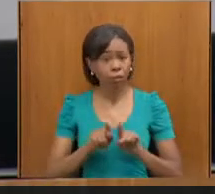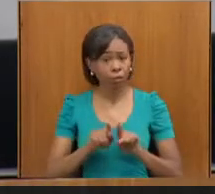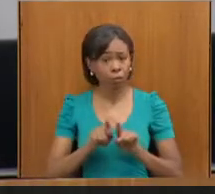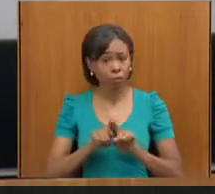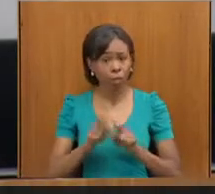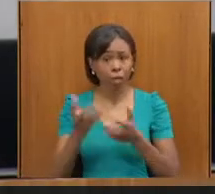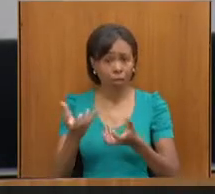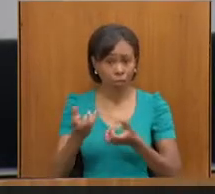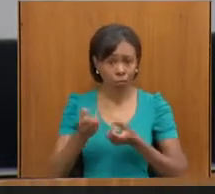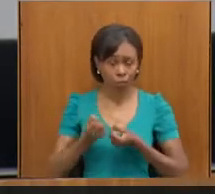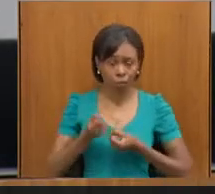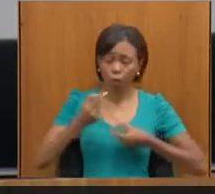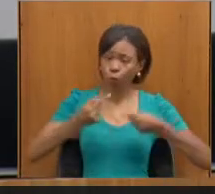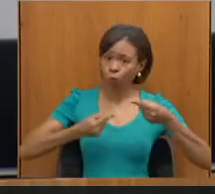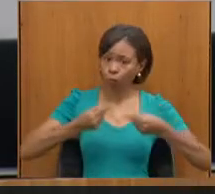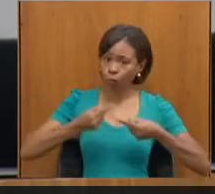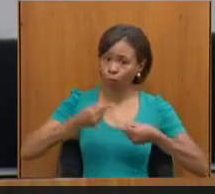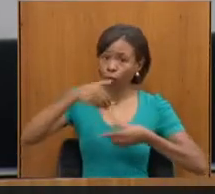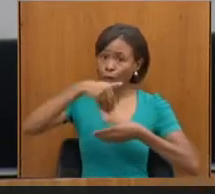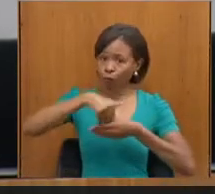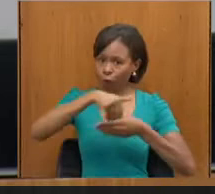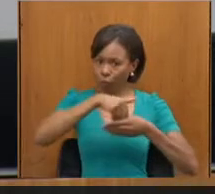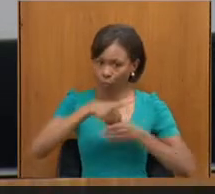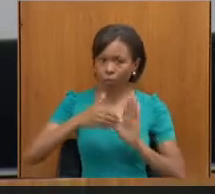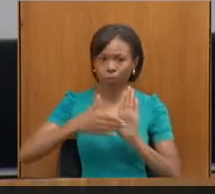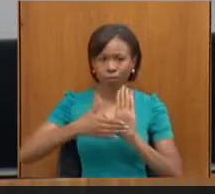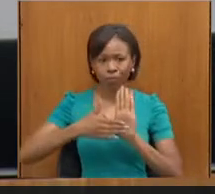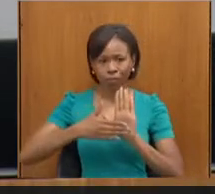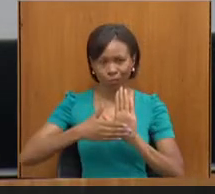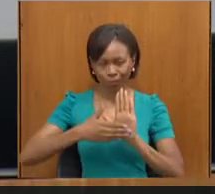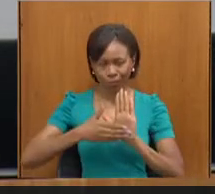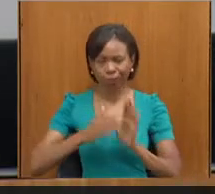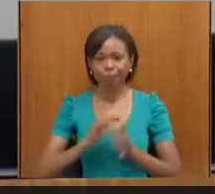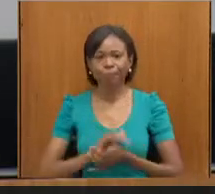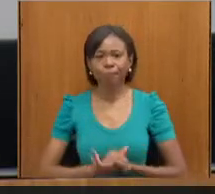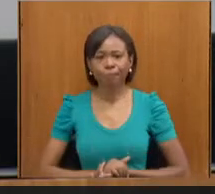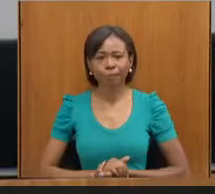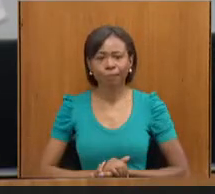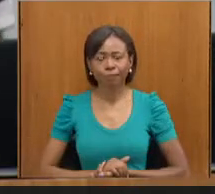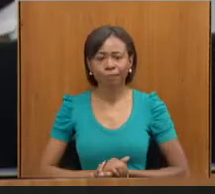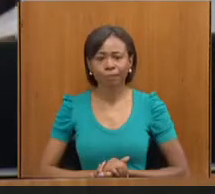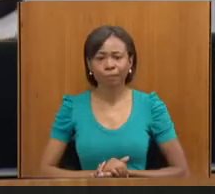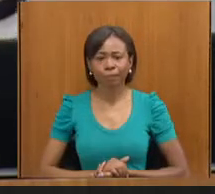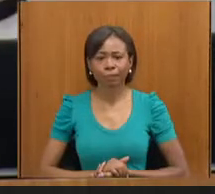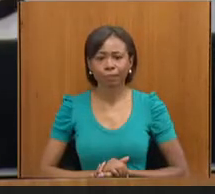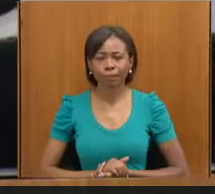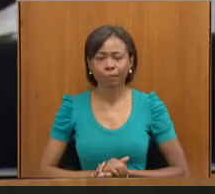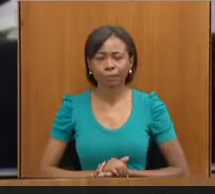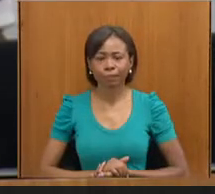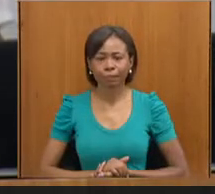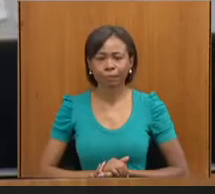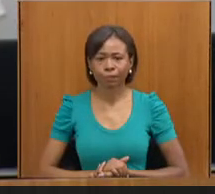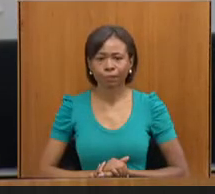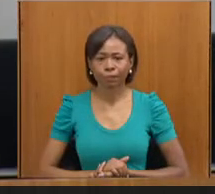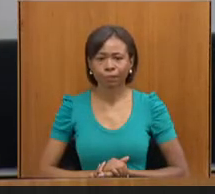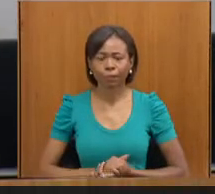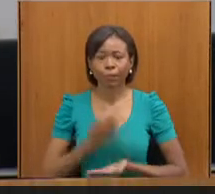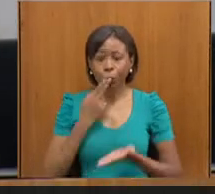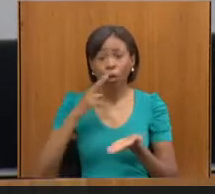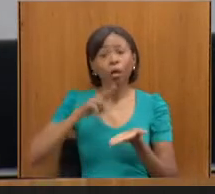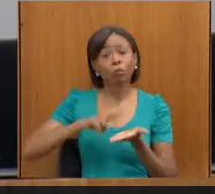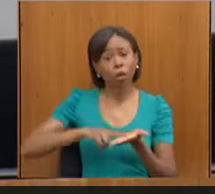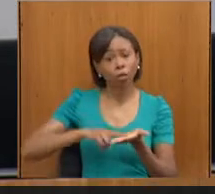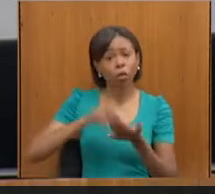proposições dessa comissão. A presidência informa o recebimento das seguintes correspondências.